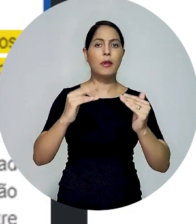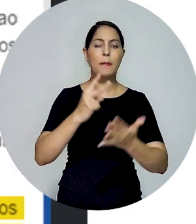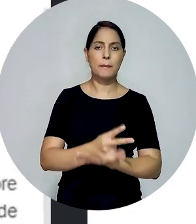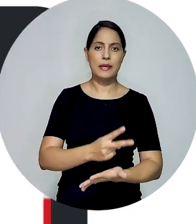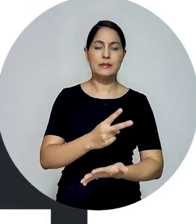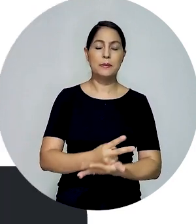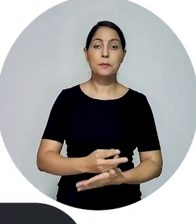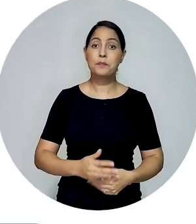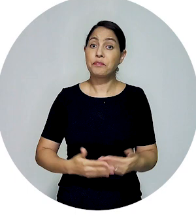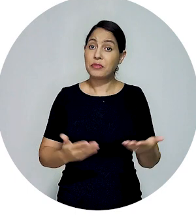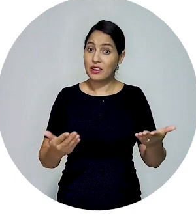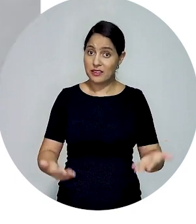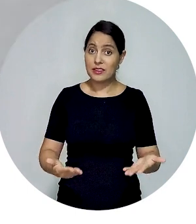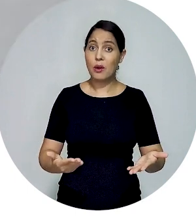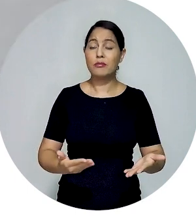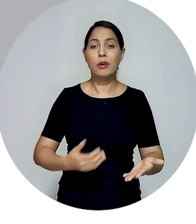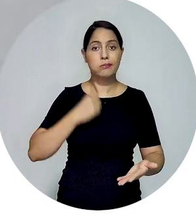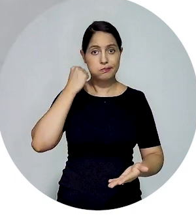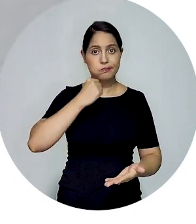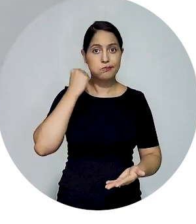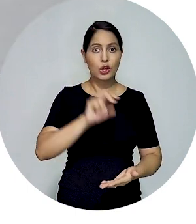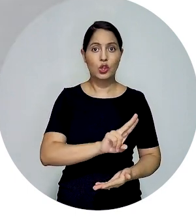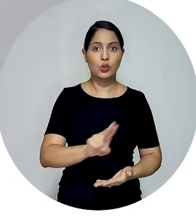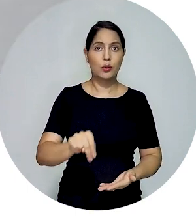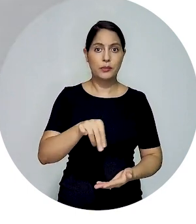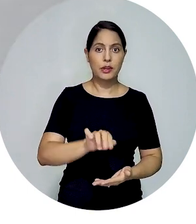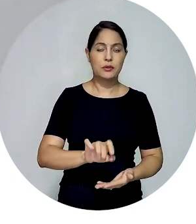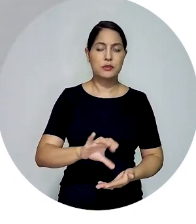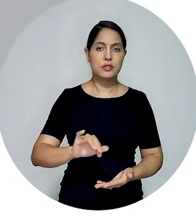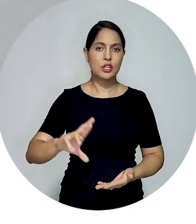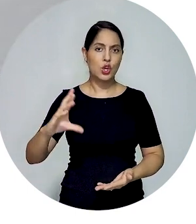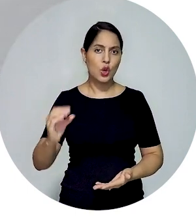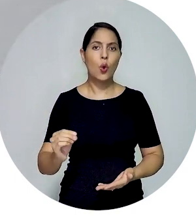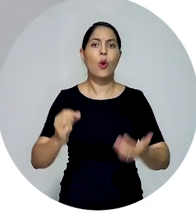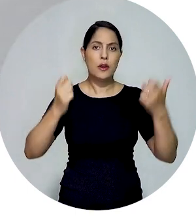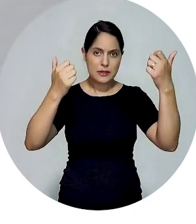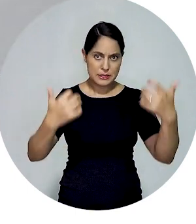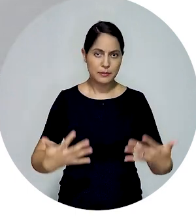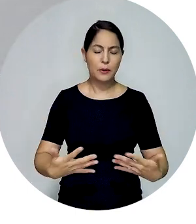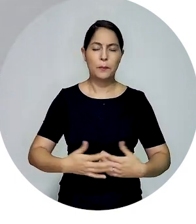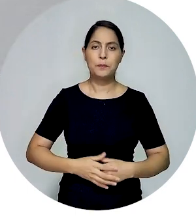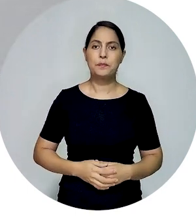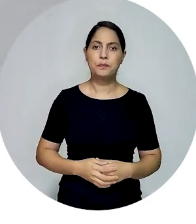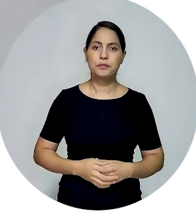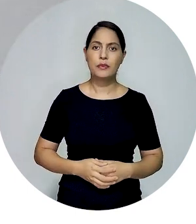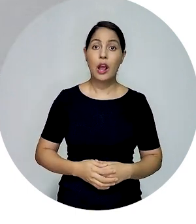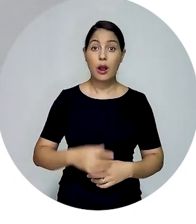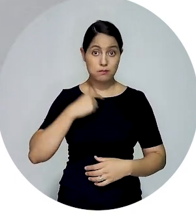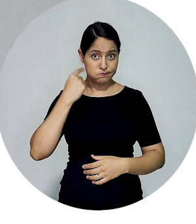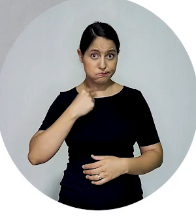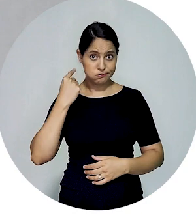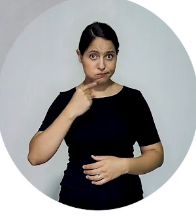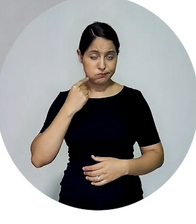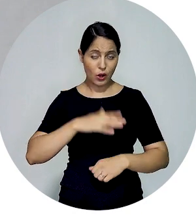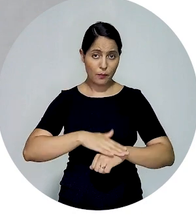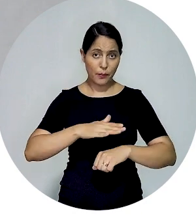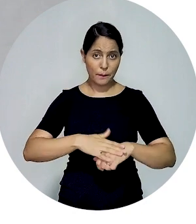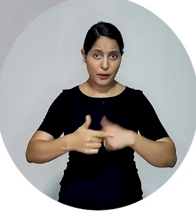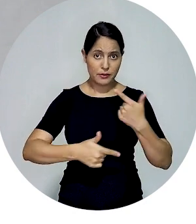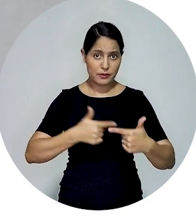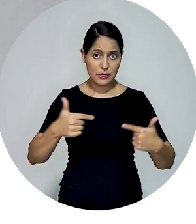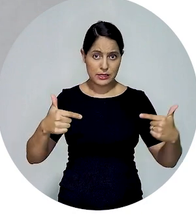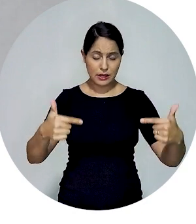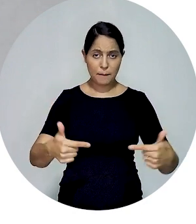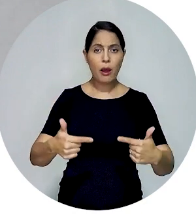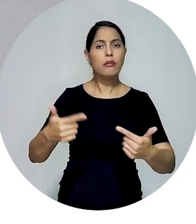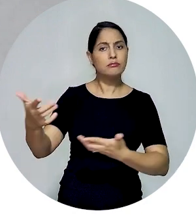Ainda para o senador e relator do projeto, Nelsinho Tradi, abre aspas. O advogado deve ser recebido no exercício